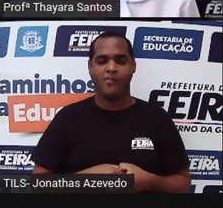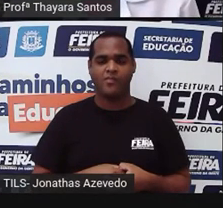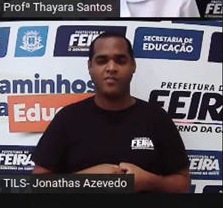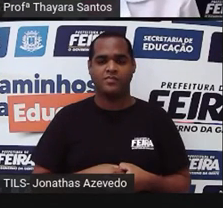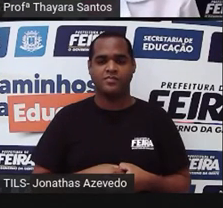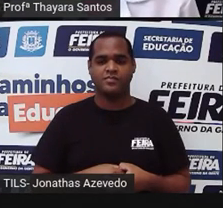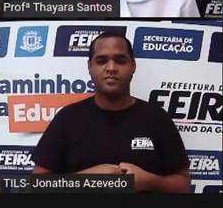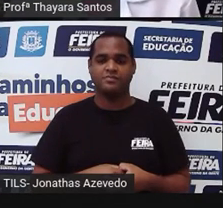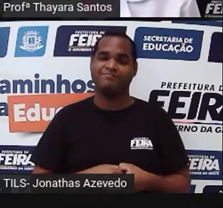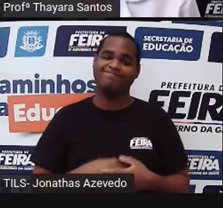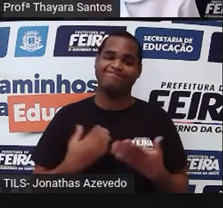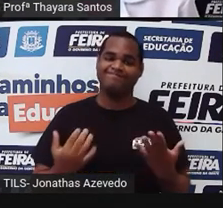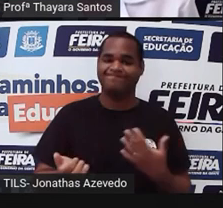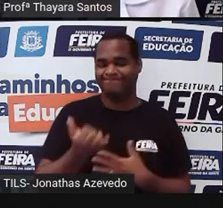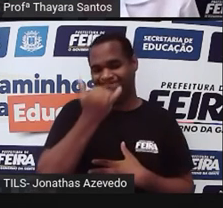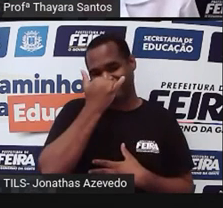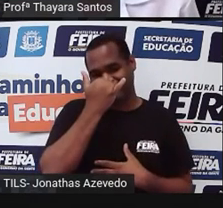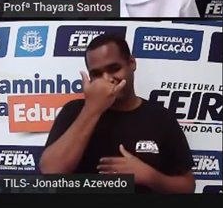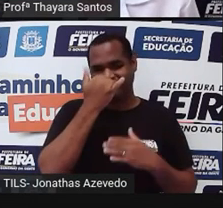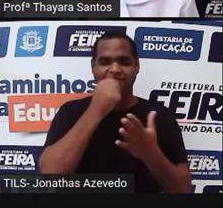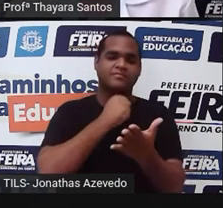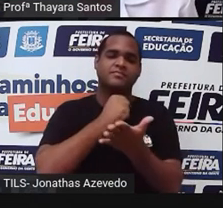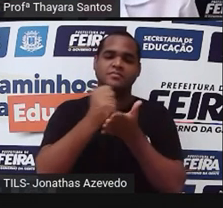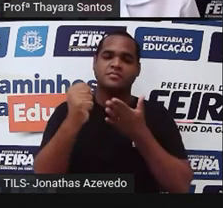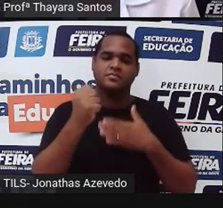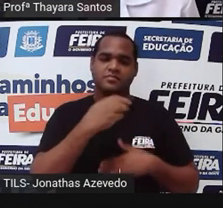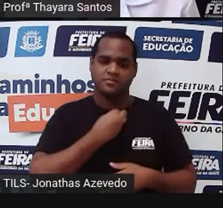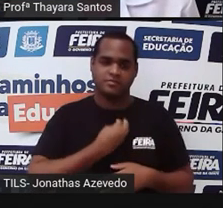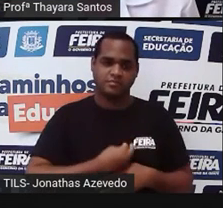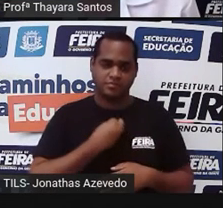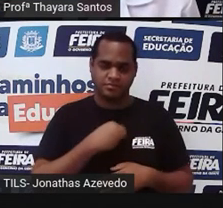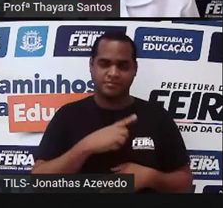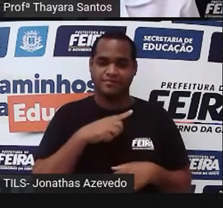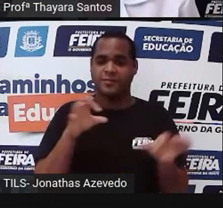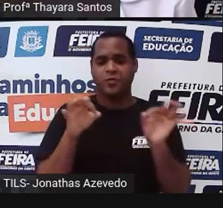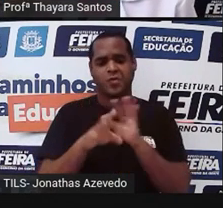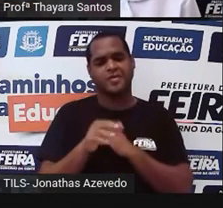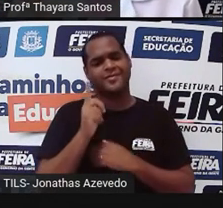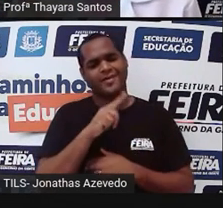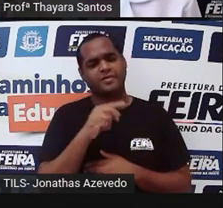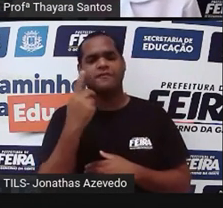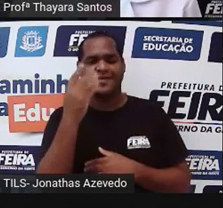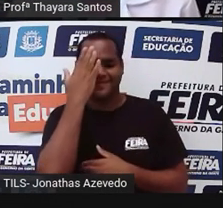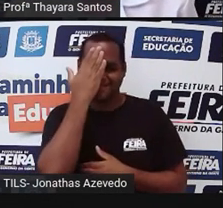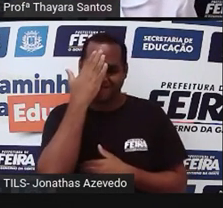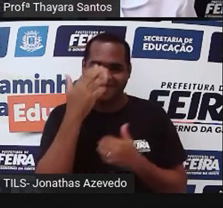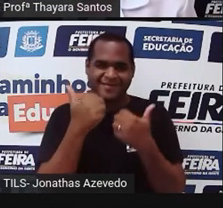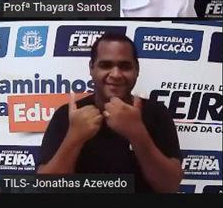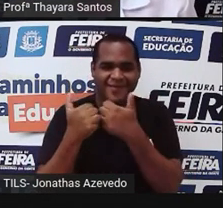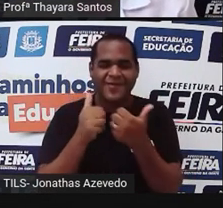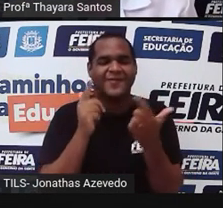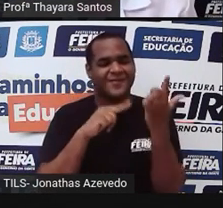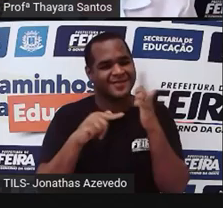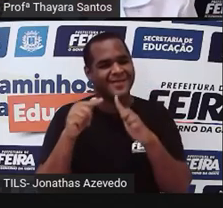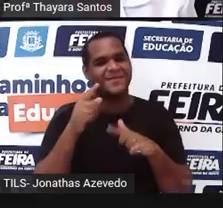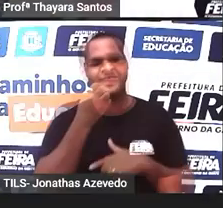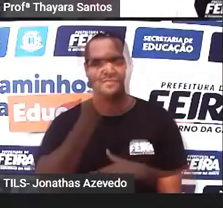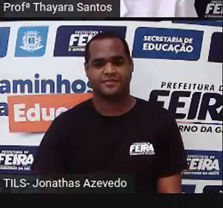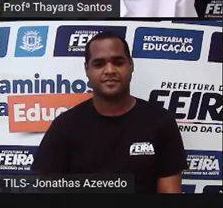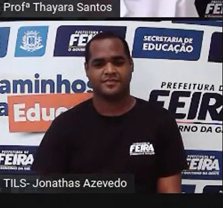Não teve jeito. Minhas vidas acabaram. Não consegui completar o jogo, mas eu sei que vocês aí vão conseguir fazer isso.